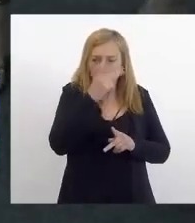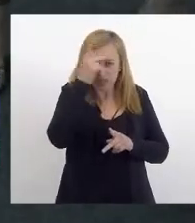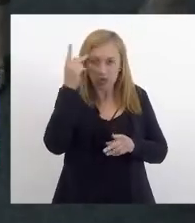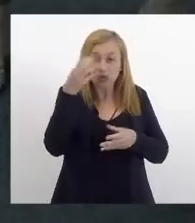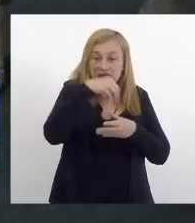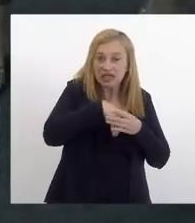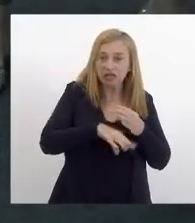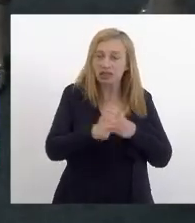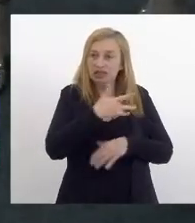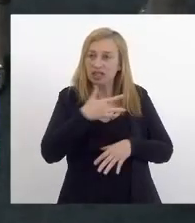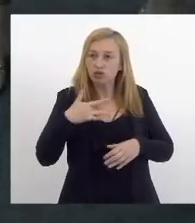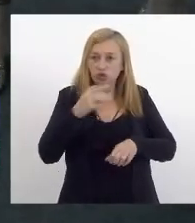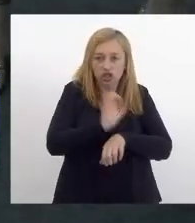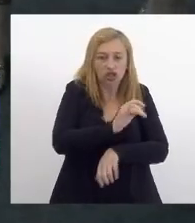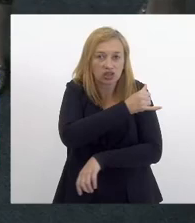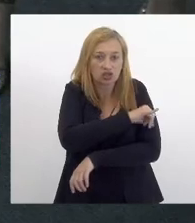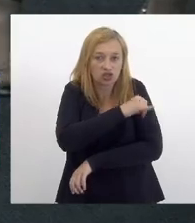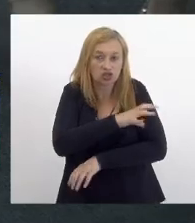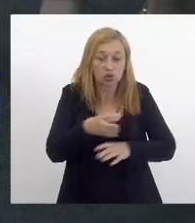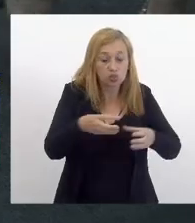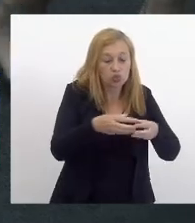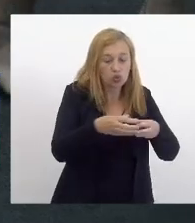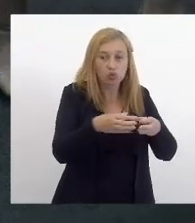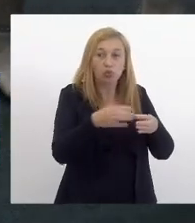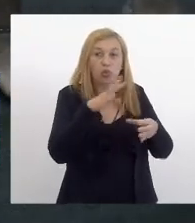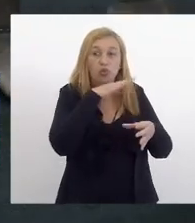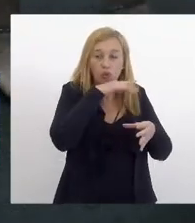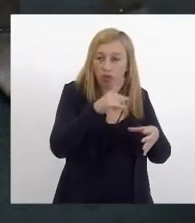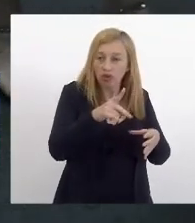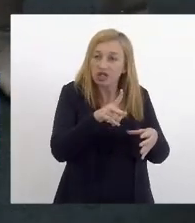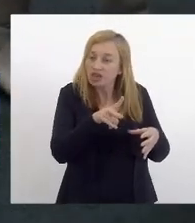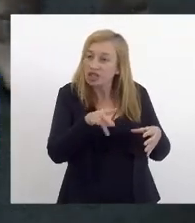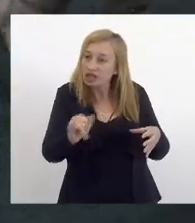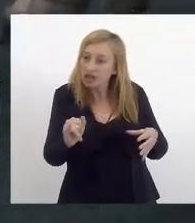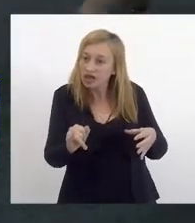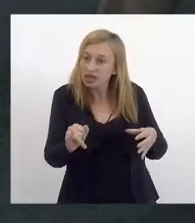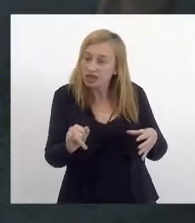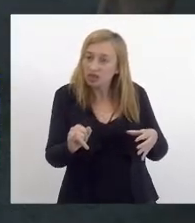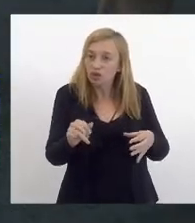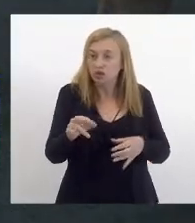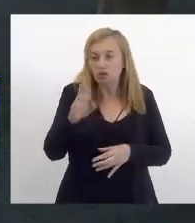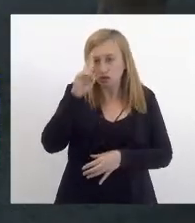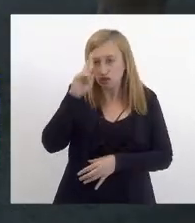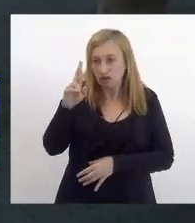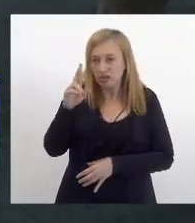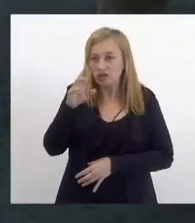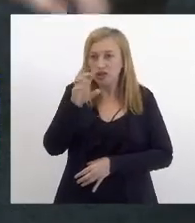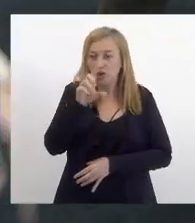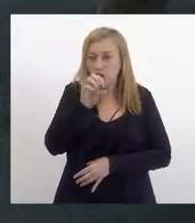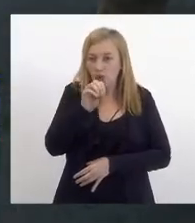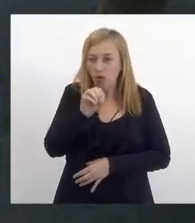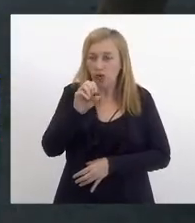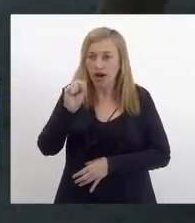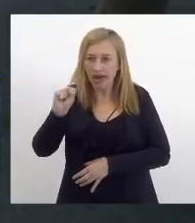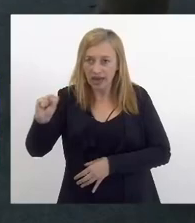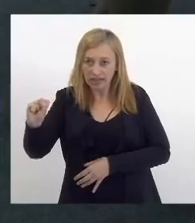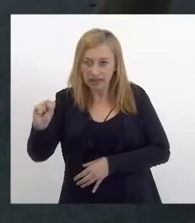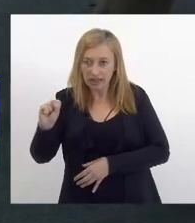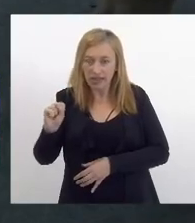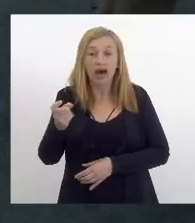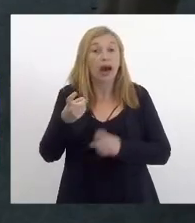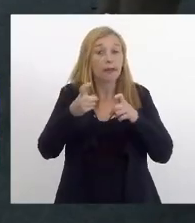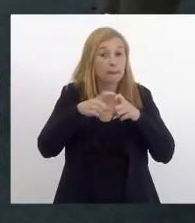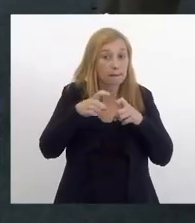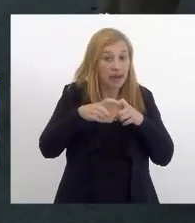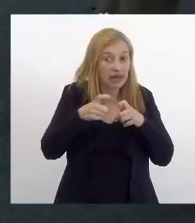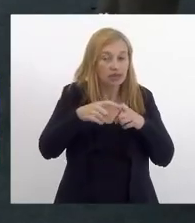banda essa podre que vai desde o tom das OS a médicos